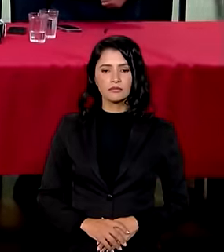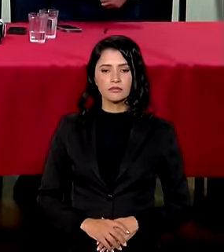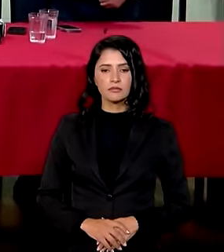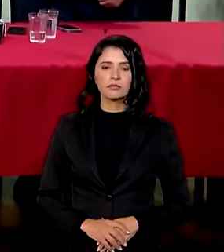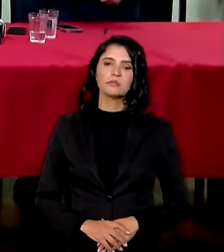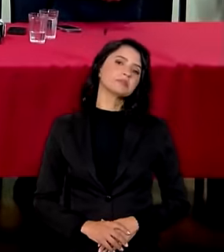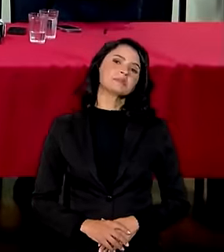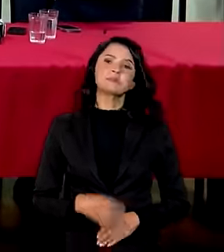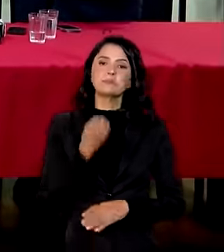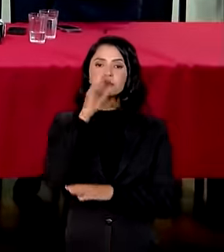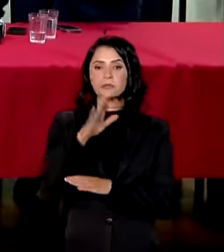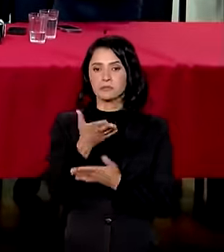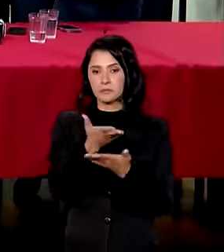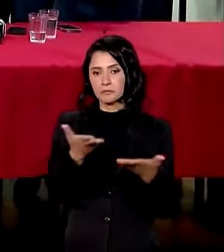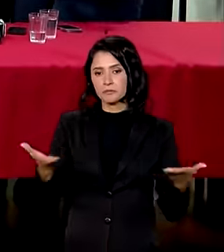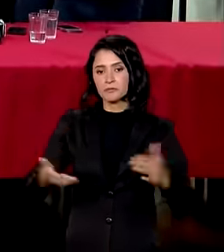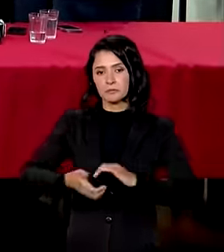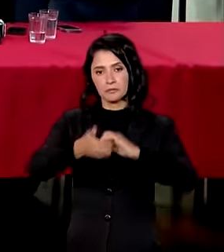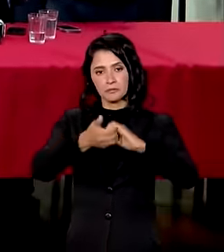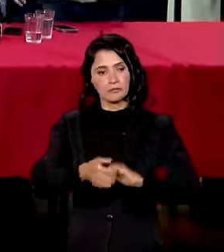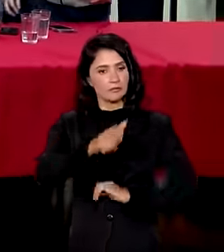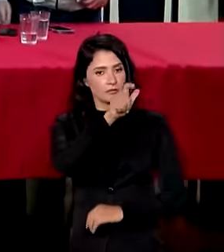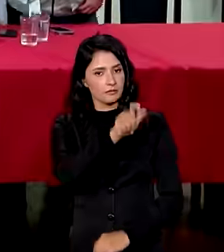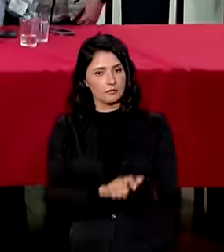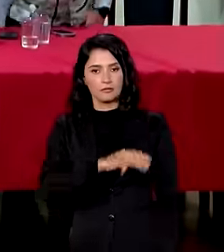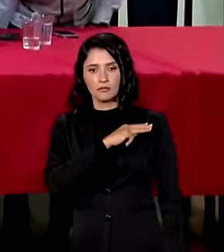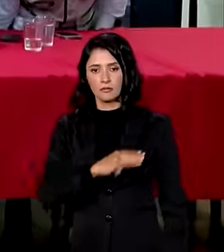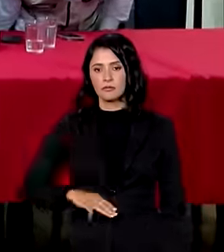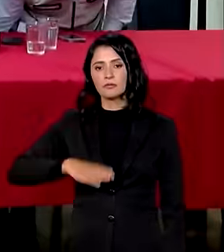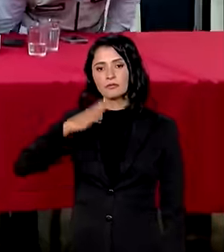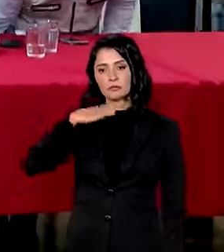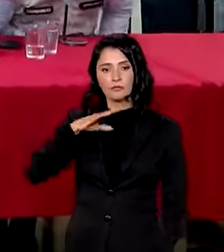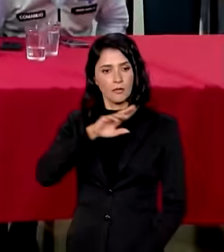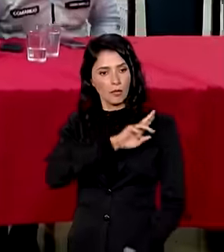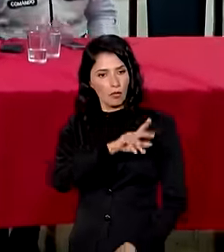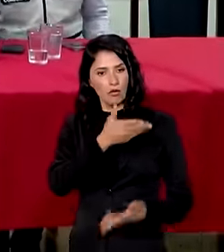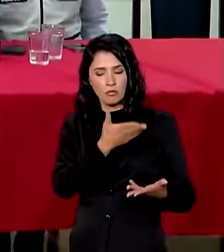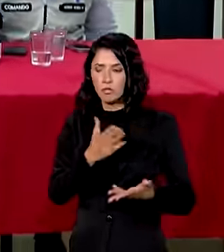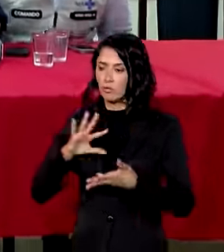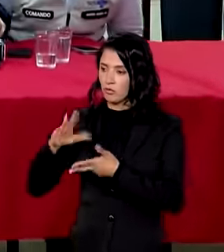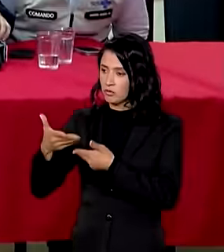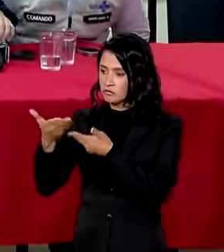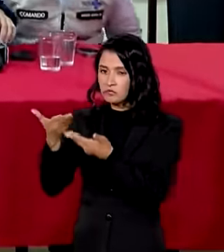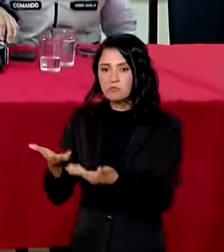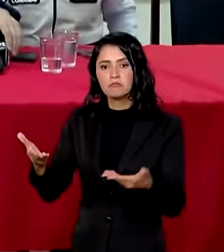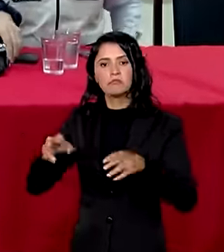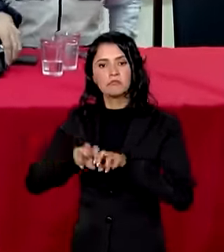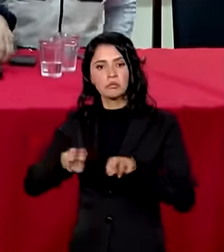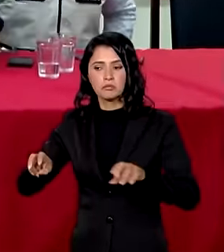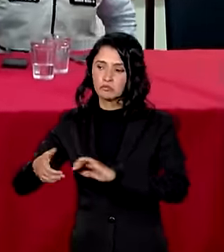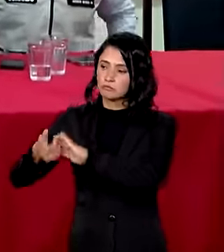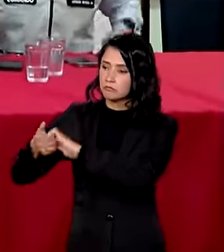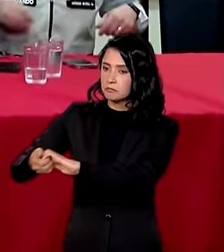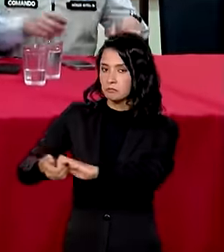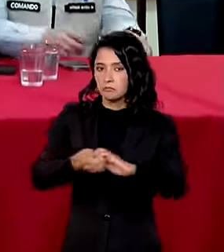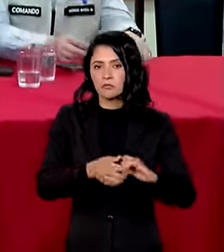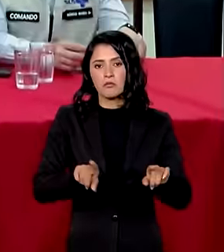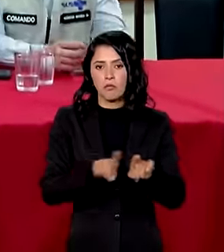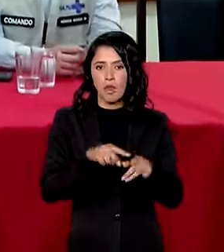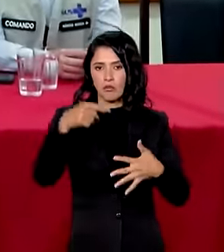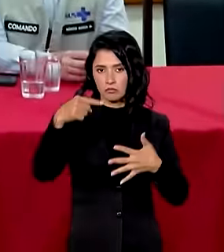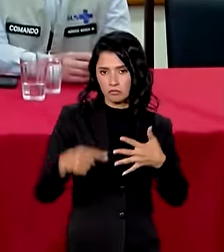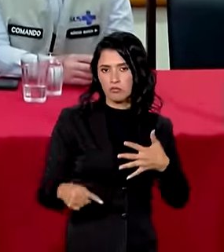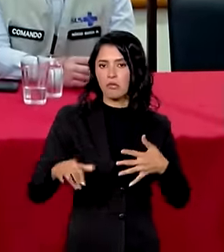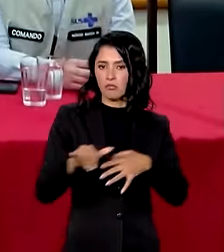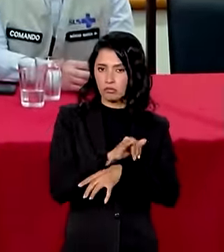boa tarde experimentar o ministro Pimenta em nome dele todos os membros da mesa destacar algumas linhas de ação que o Ministério da